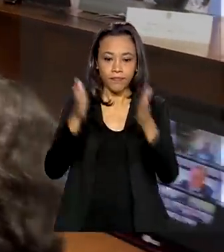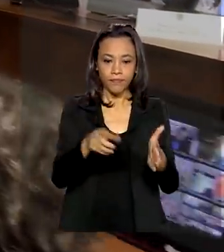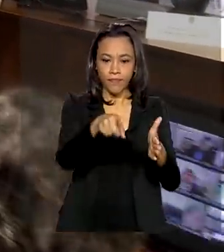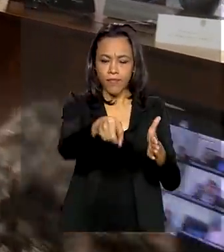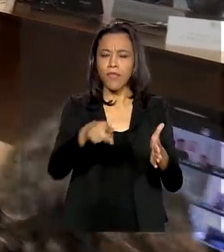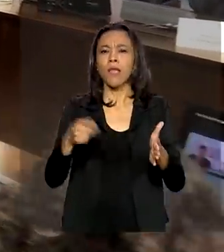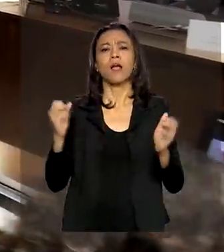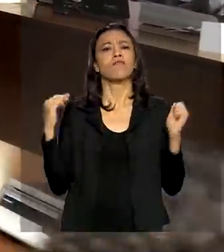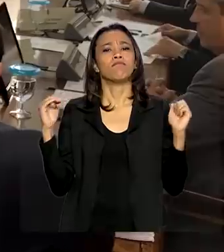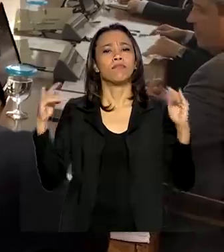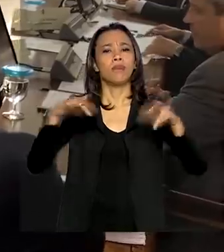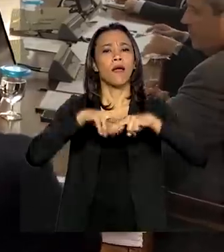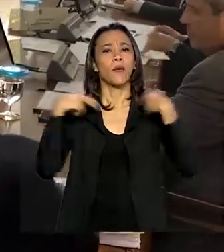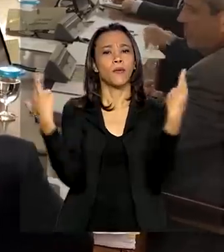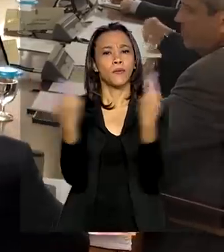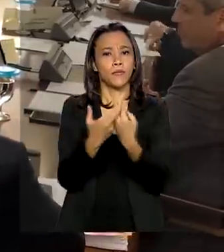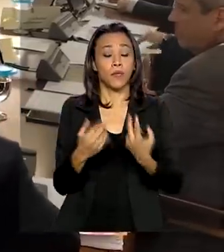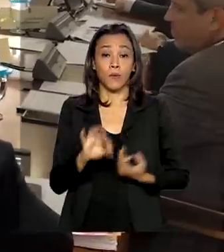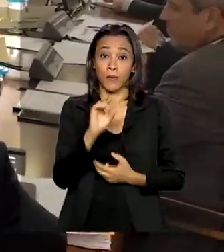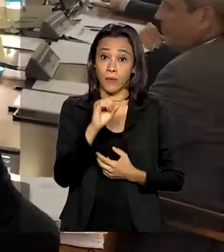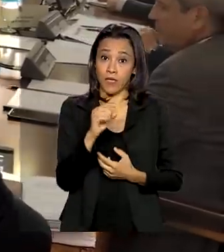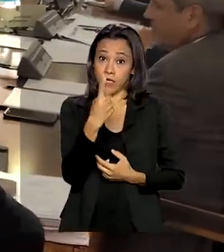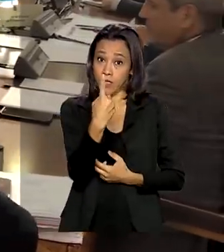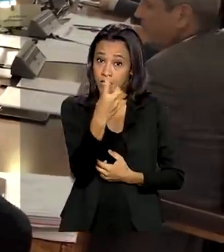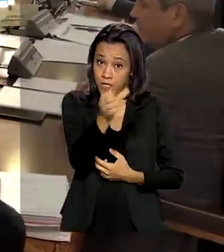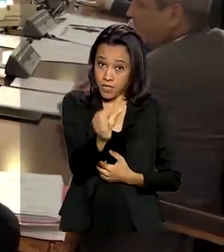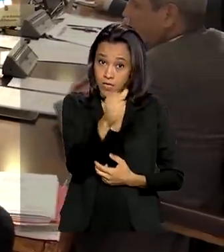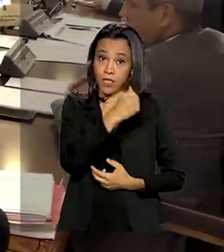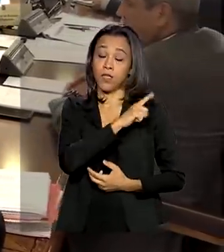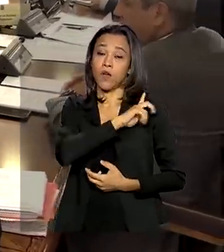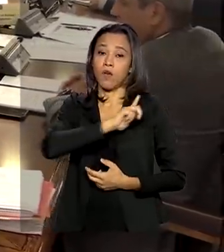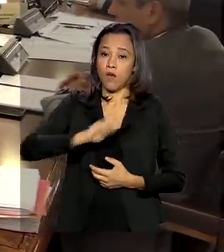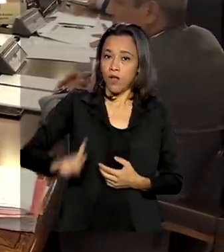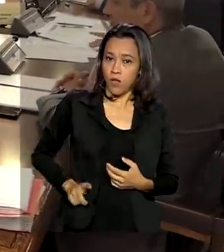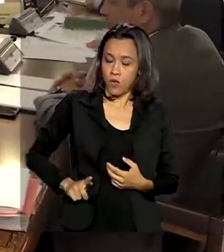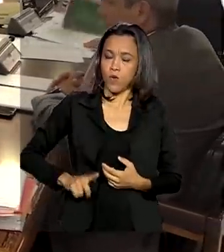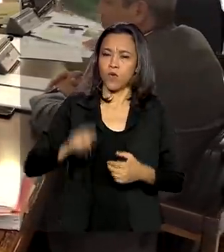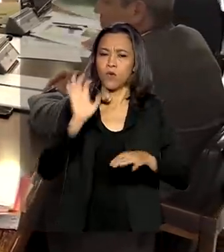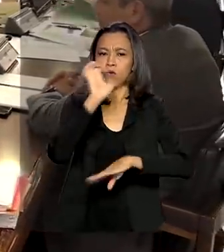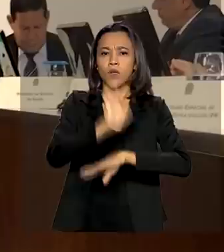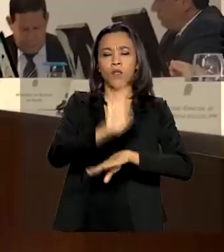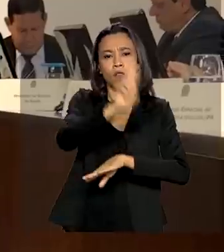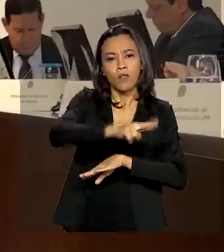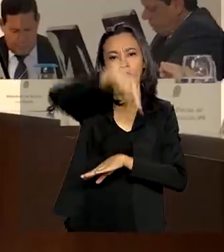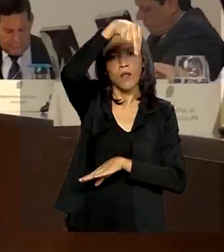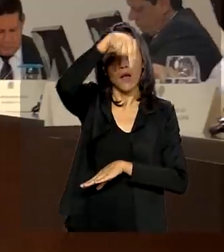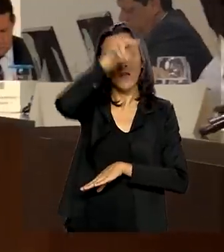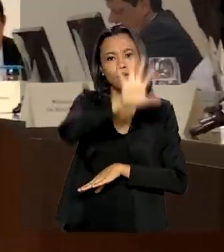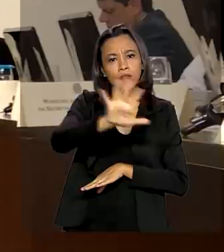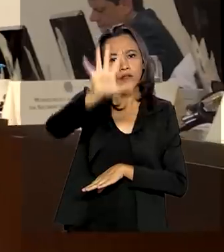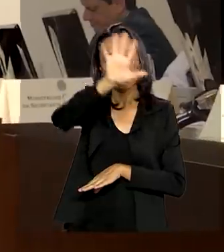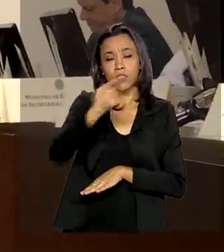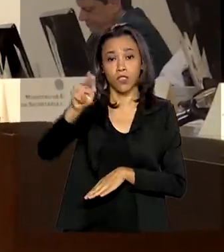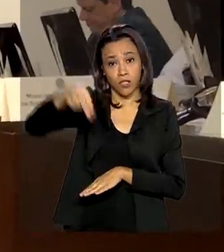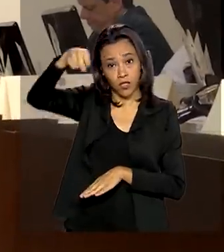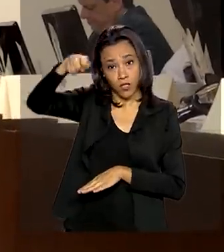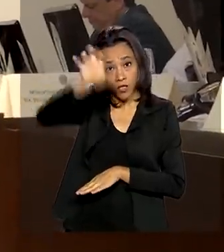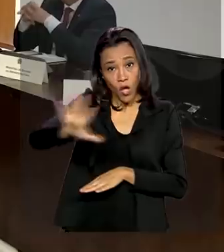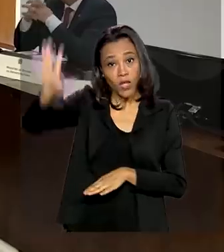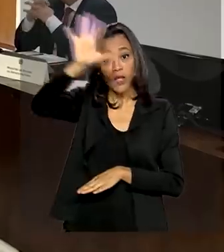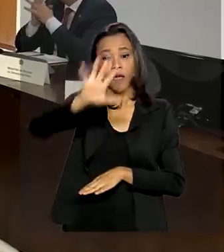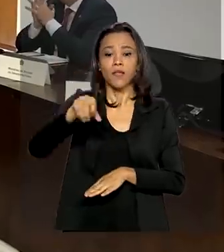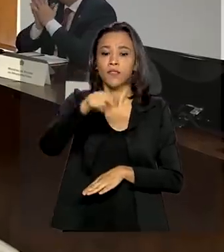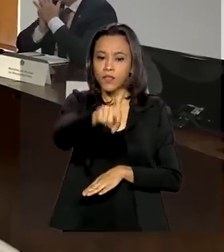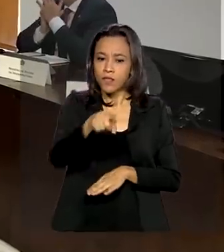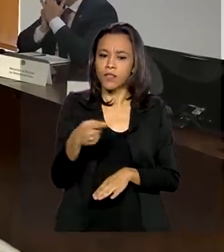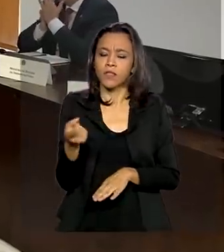videoconferência com 16 governadores das regiões Norte e Nordeste, o presidente Jair Bolsonaro anunciou medidas de socorro para